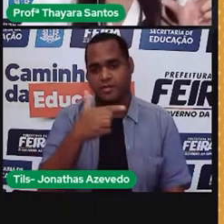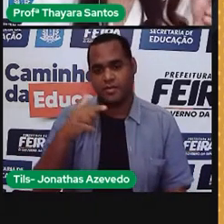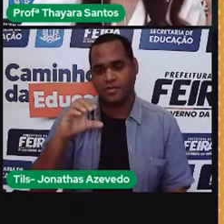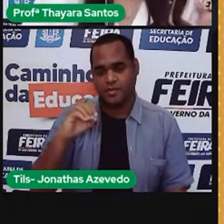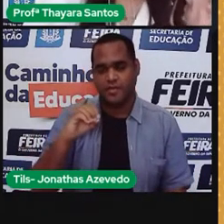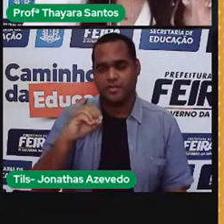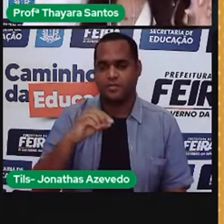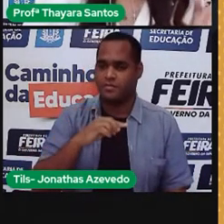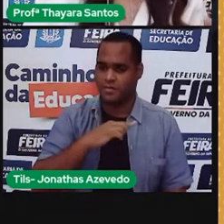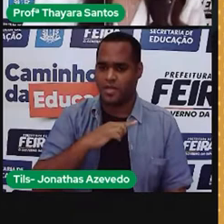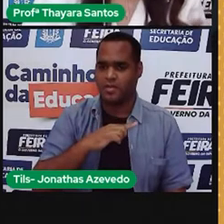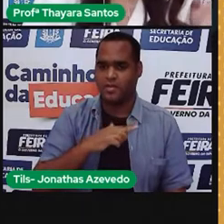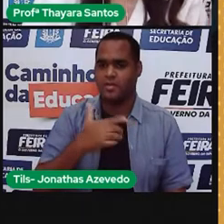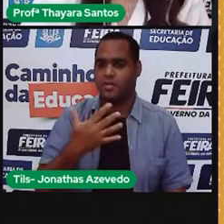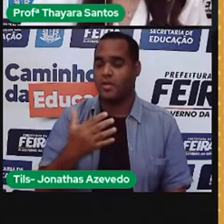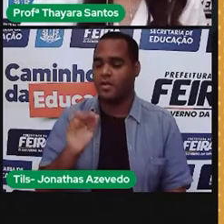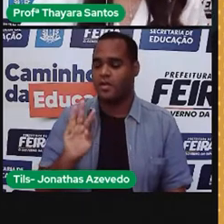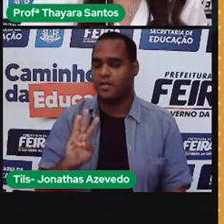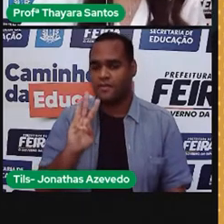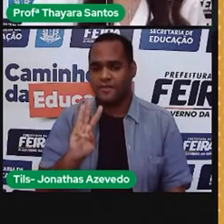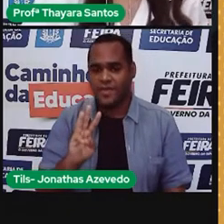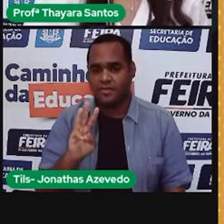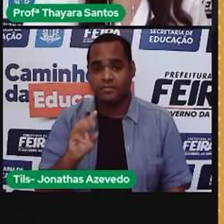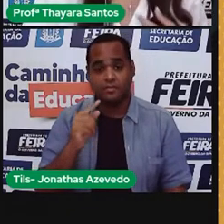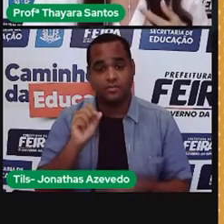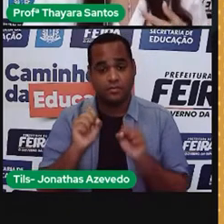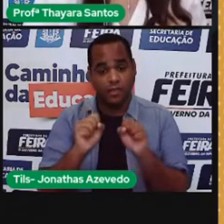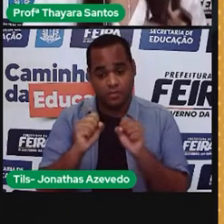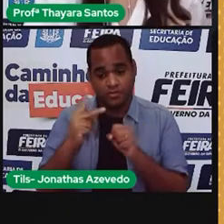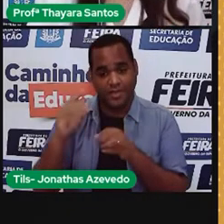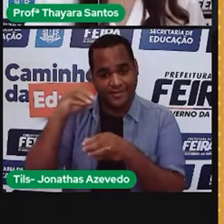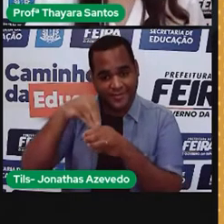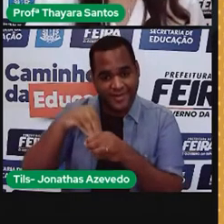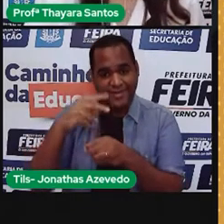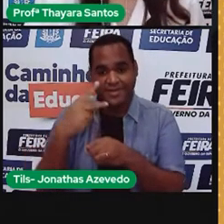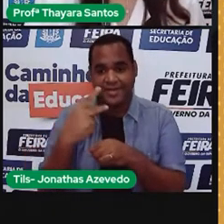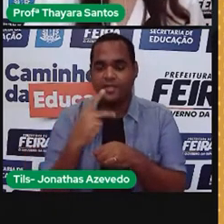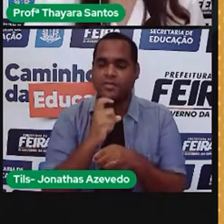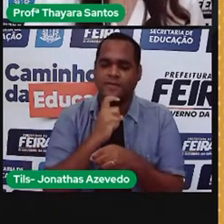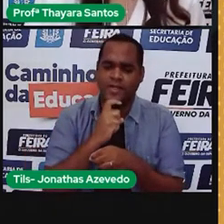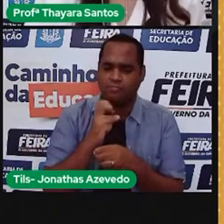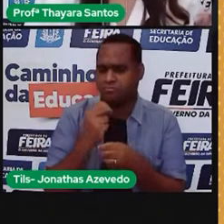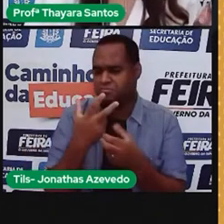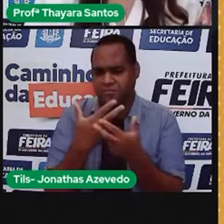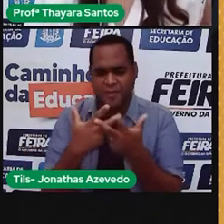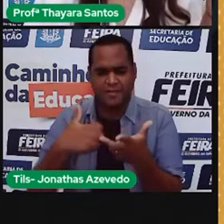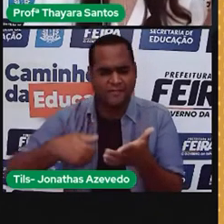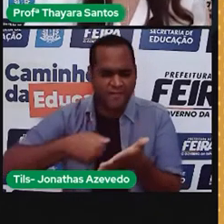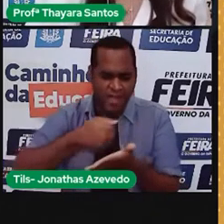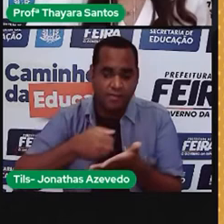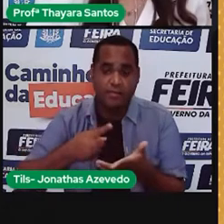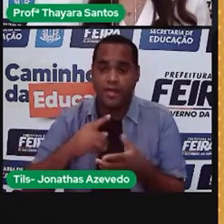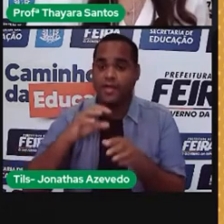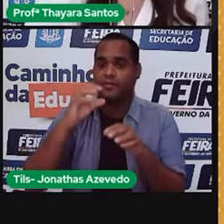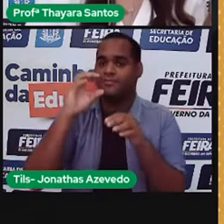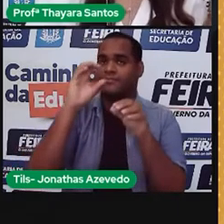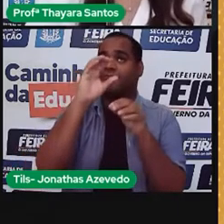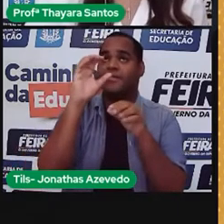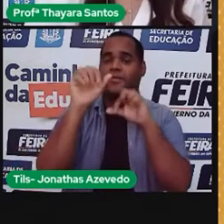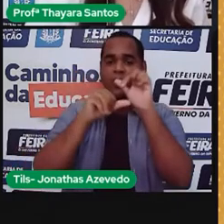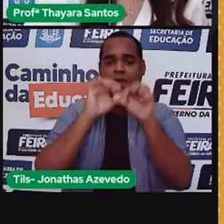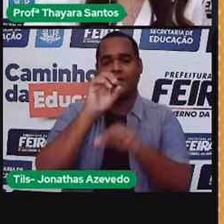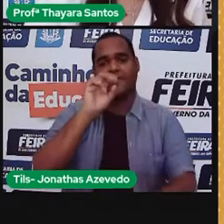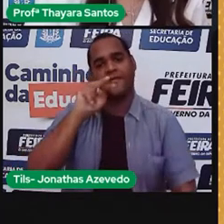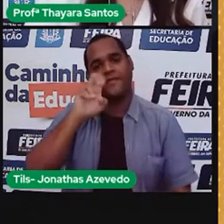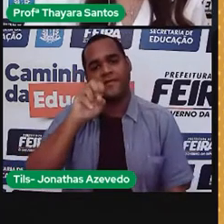essa voltagem vai influenciar na potência do equipamento, assim como no caso do chuveiro elétrico. Se eu boto o chuveiro na posição inverno, eu vou